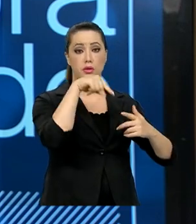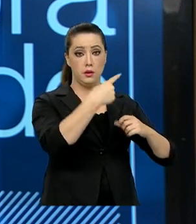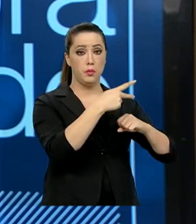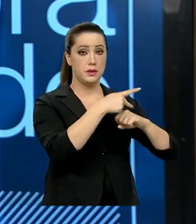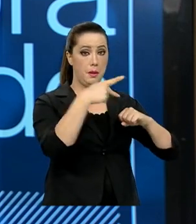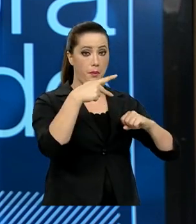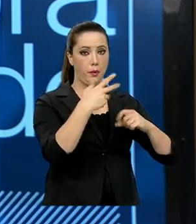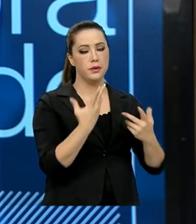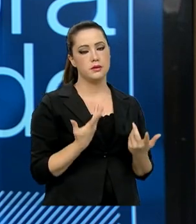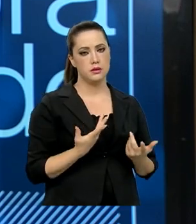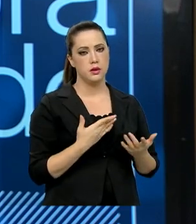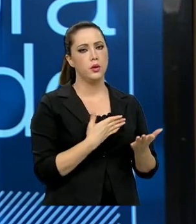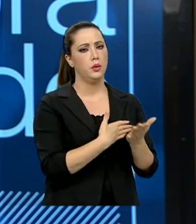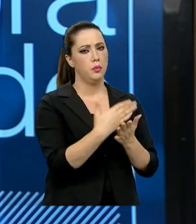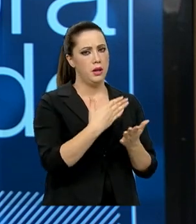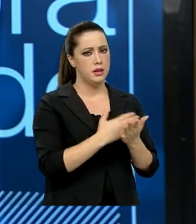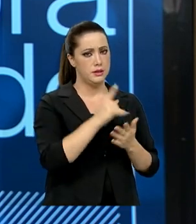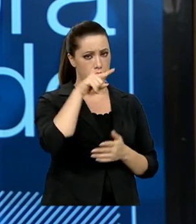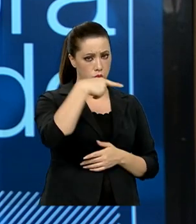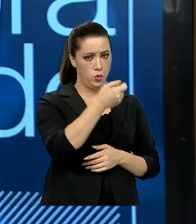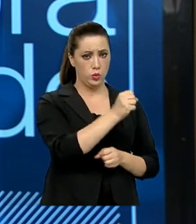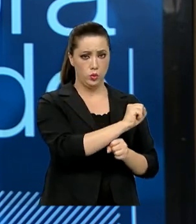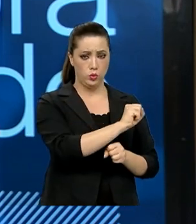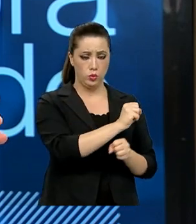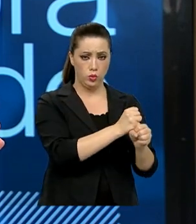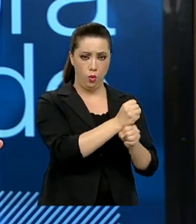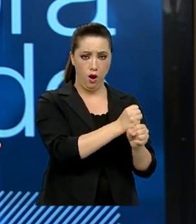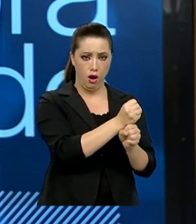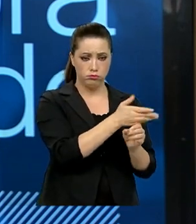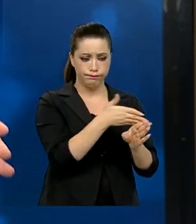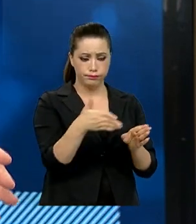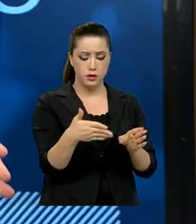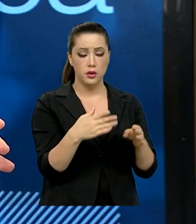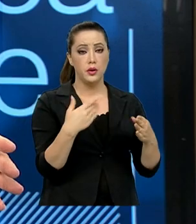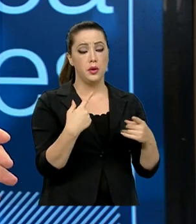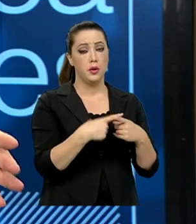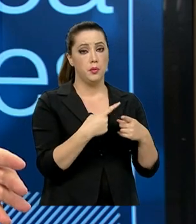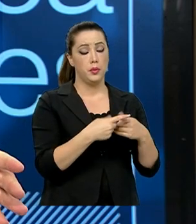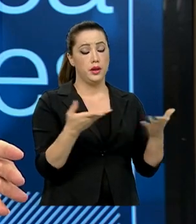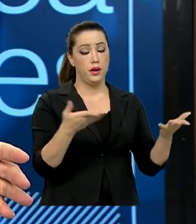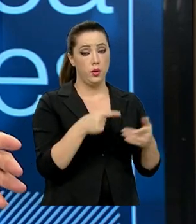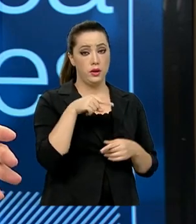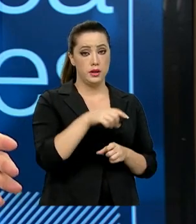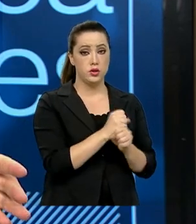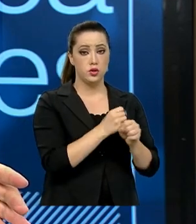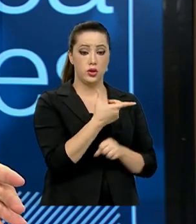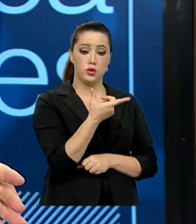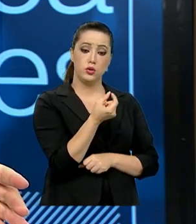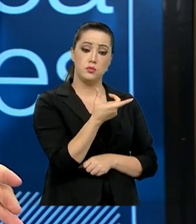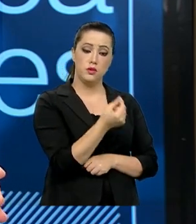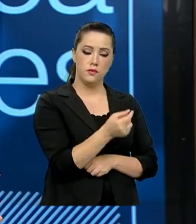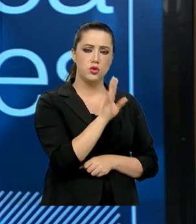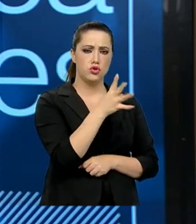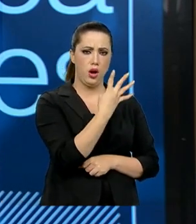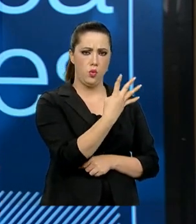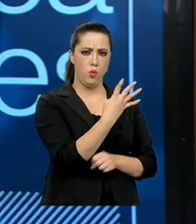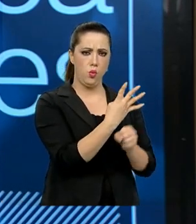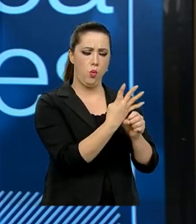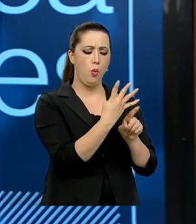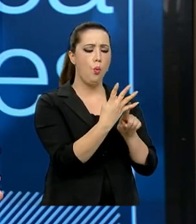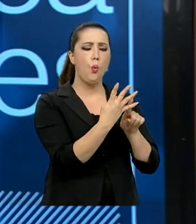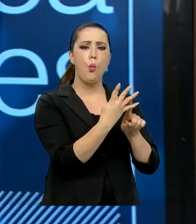-graduação, que se inicia no próximo ano, porque nós estamos concluindo agora, em 2020, um quadriênio de avaliação.